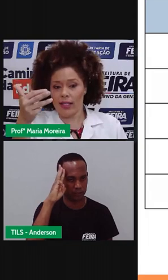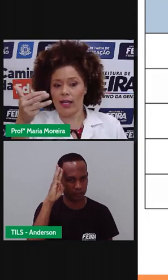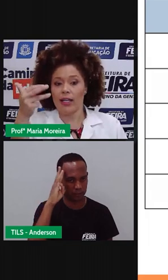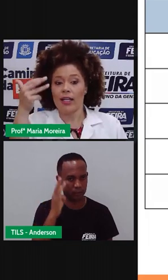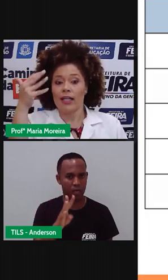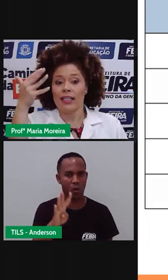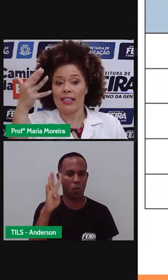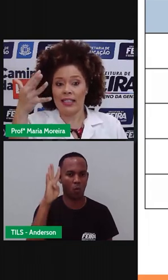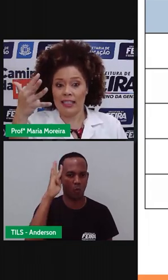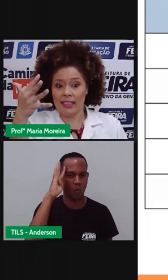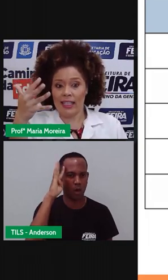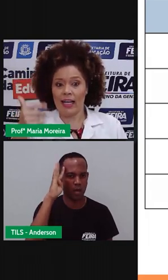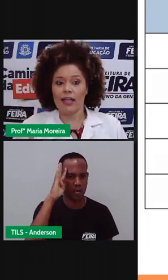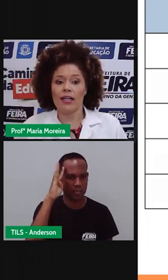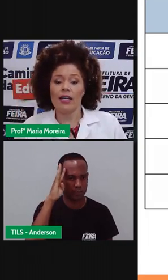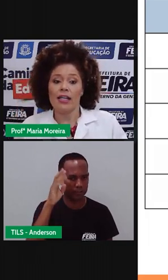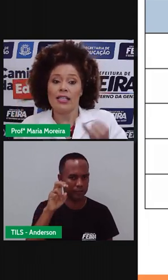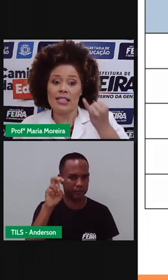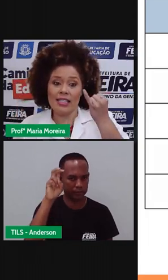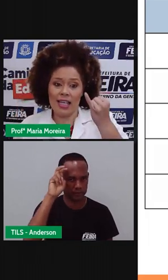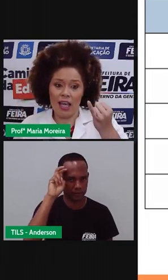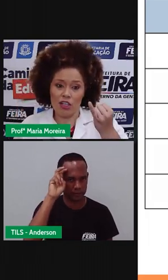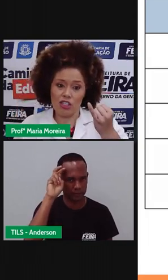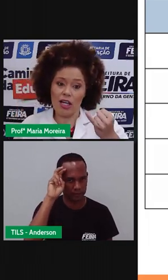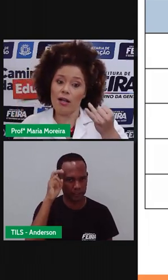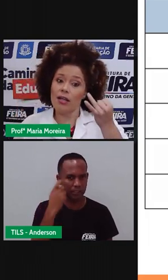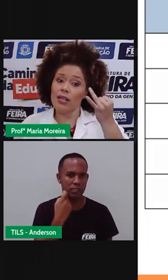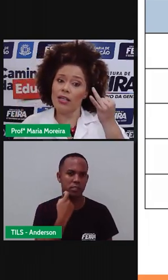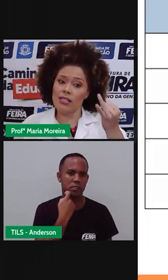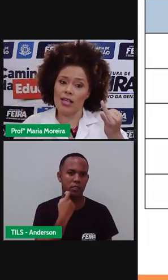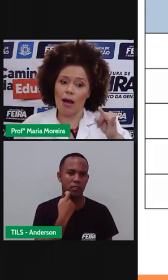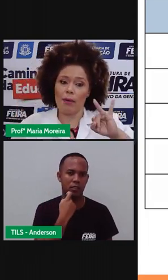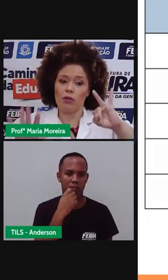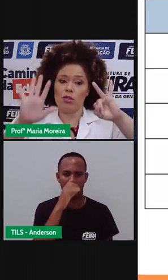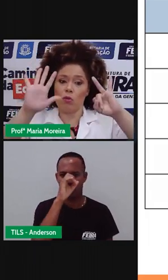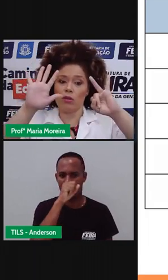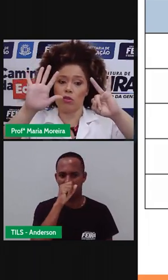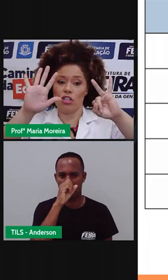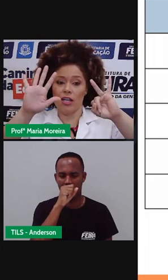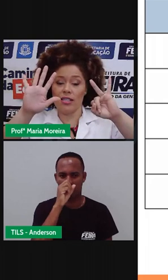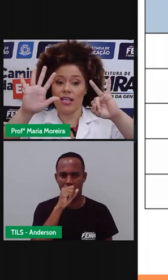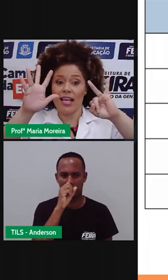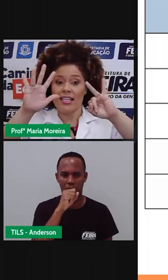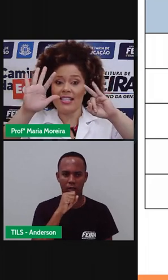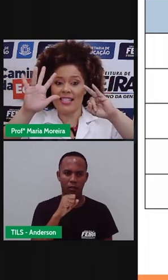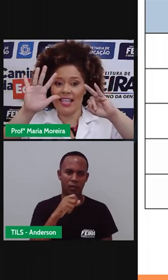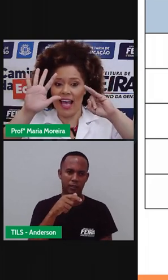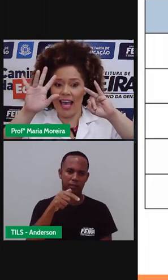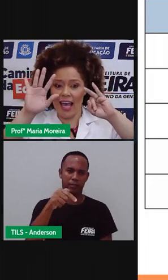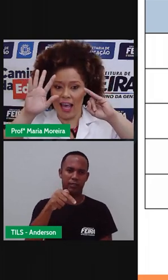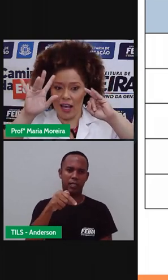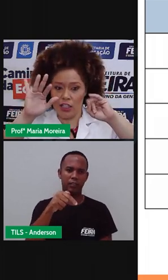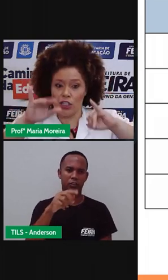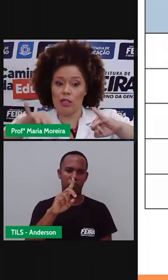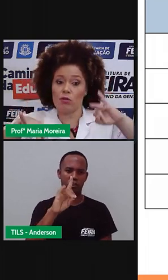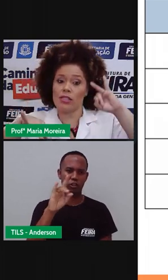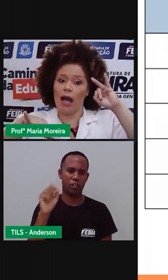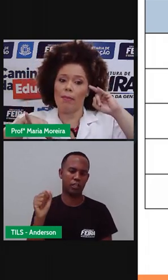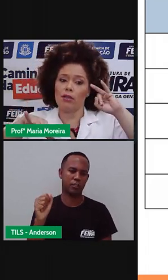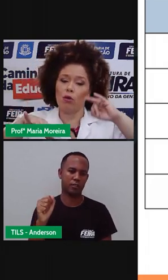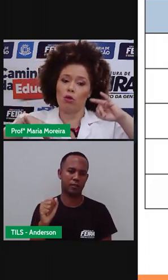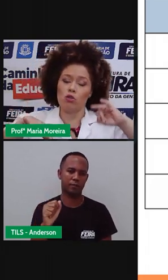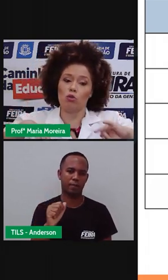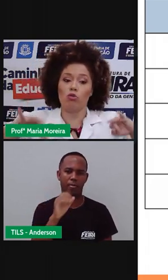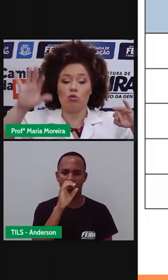quarta, quinta, sexta e sábado. São quantos dias? Sete. Então,